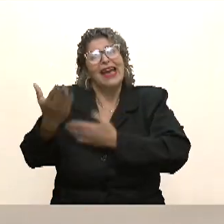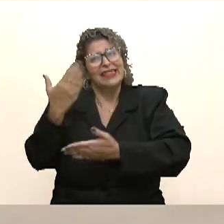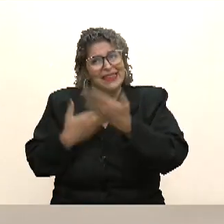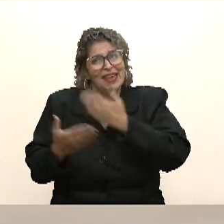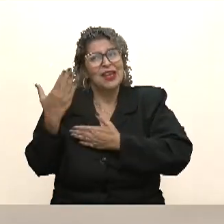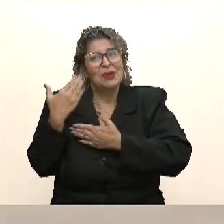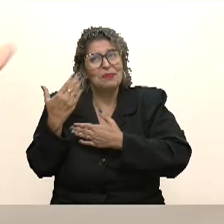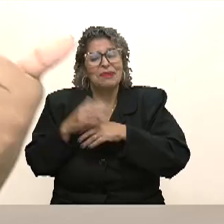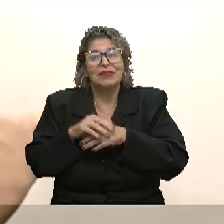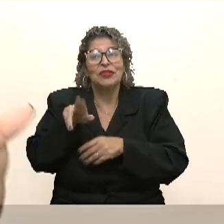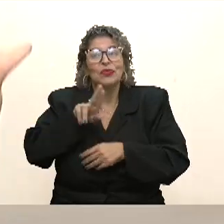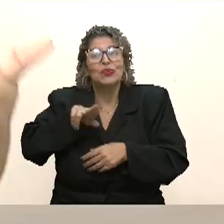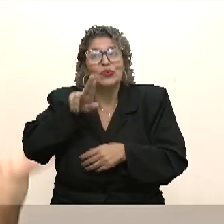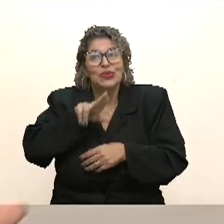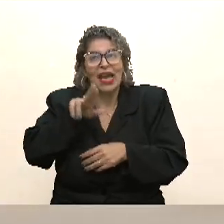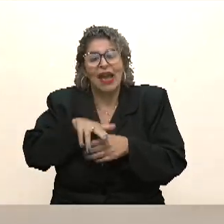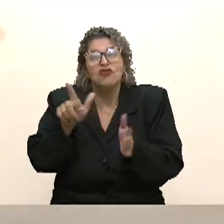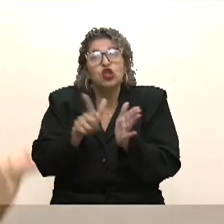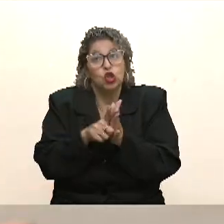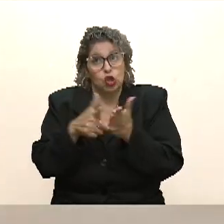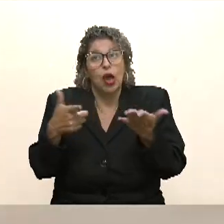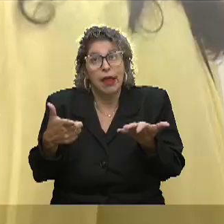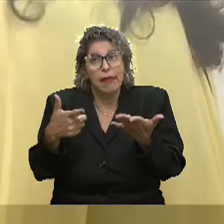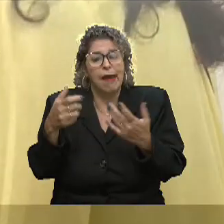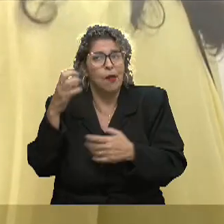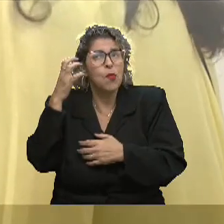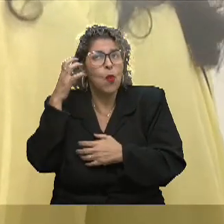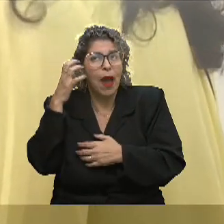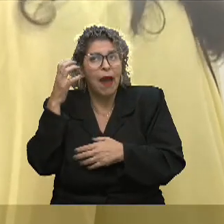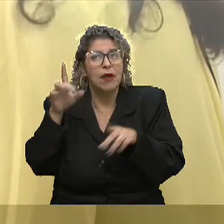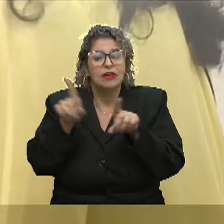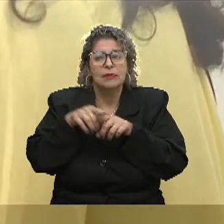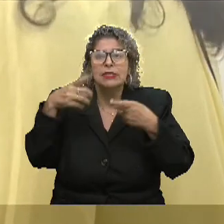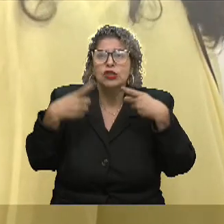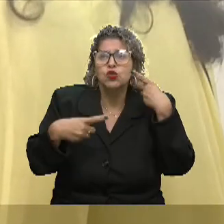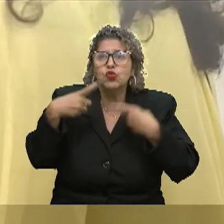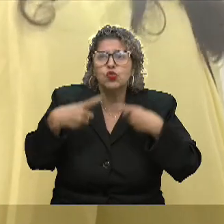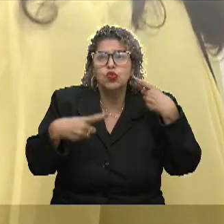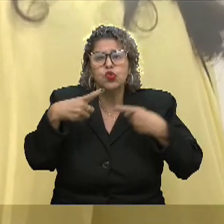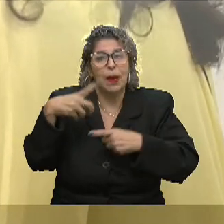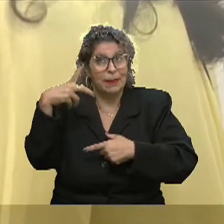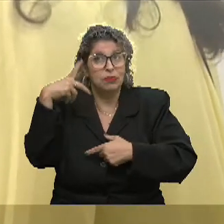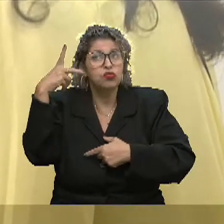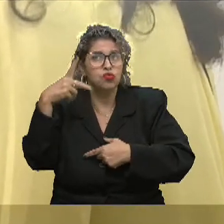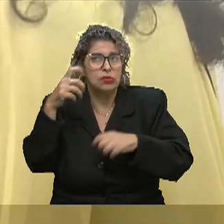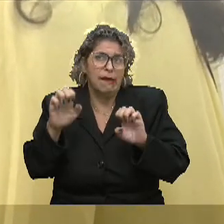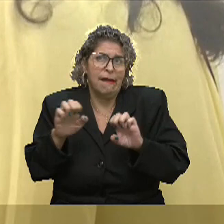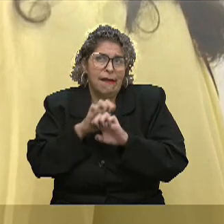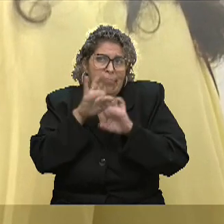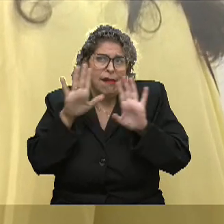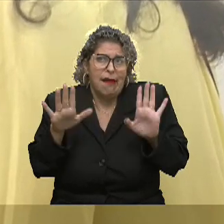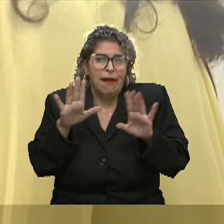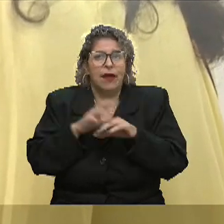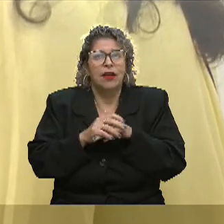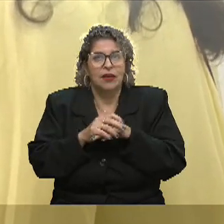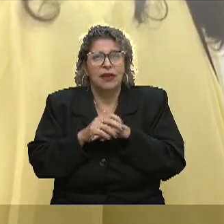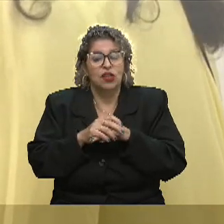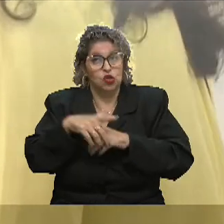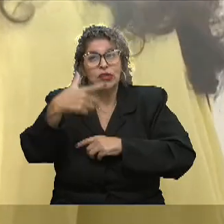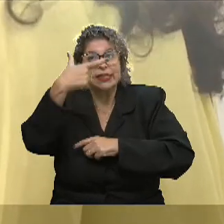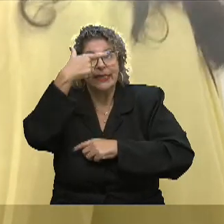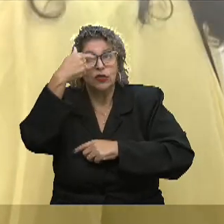usava muito o jornal e a própria rádio para discutir política. E, é claro, se tu está dentro de uma